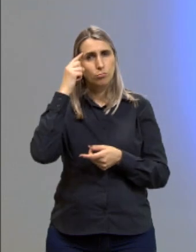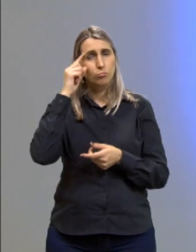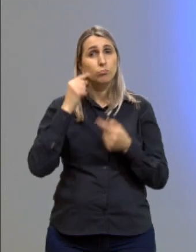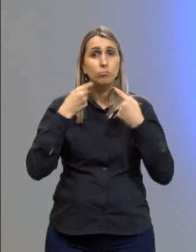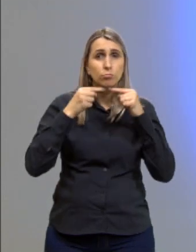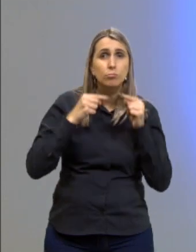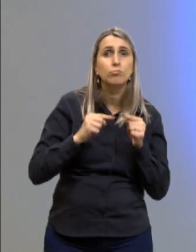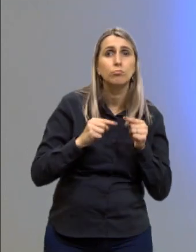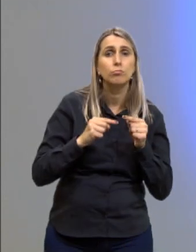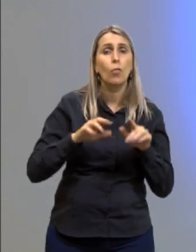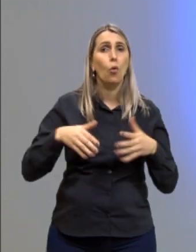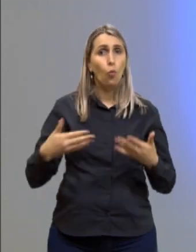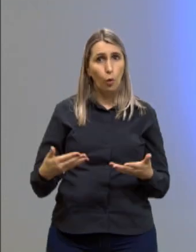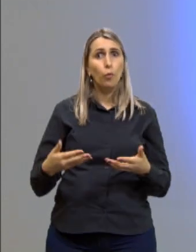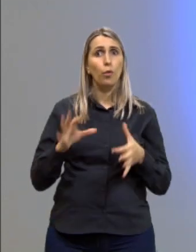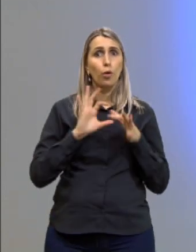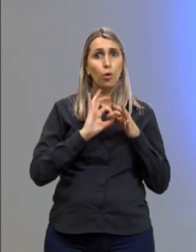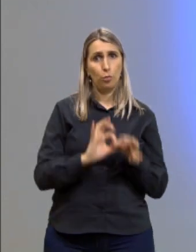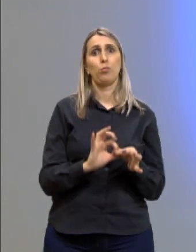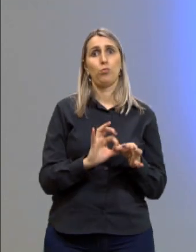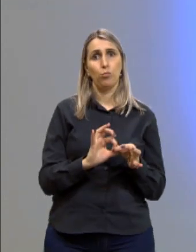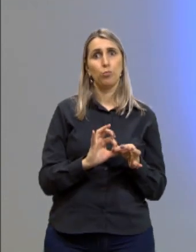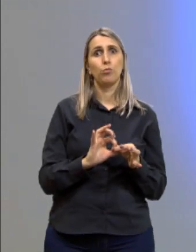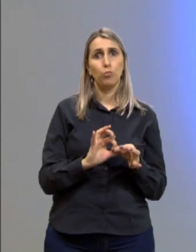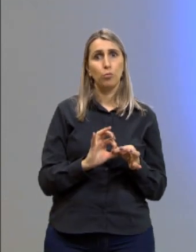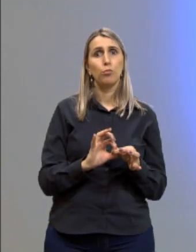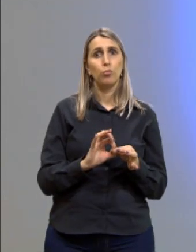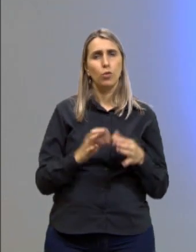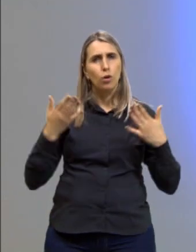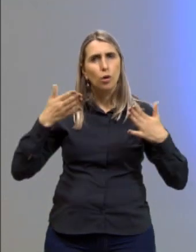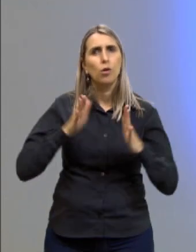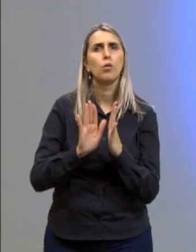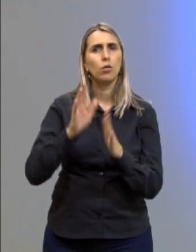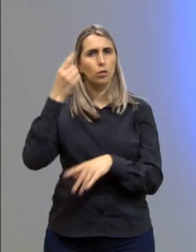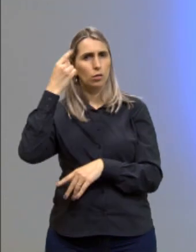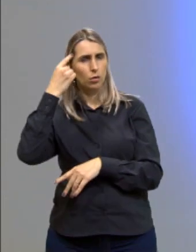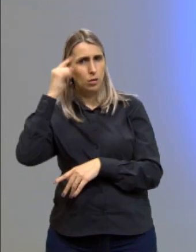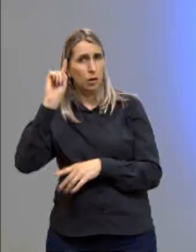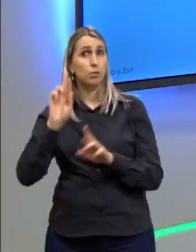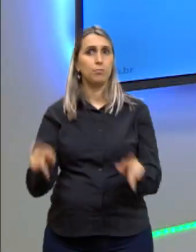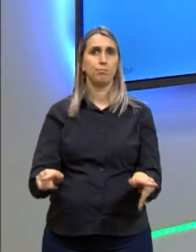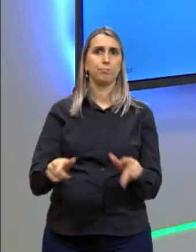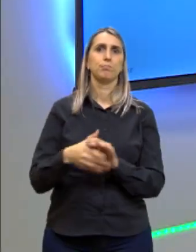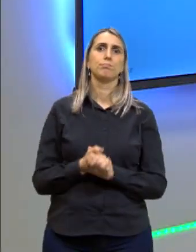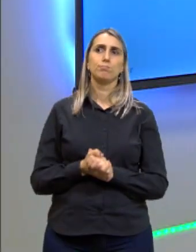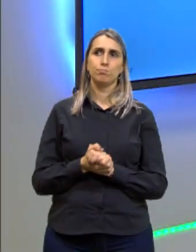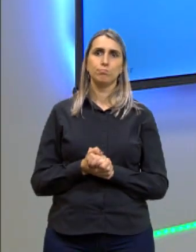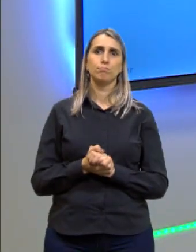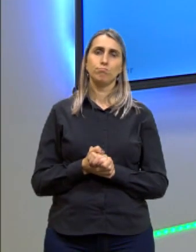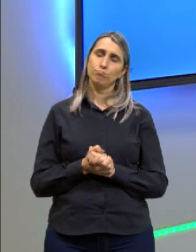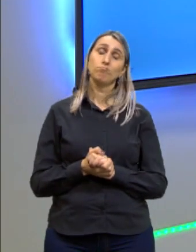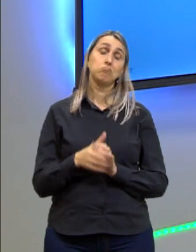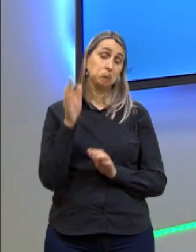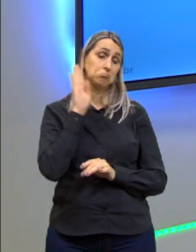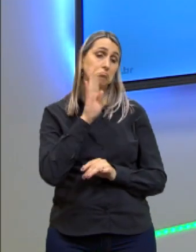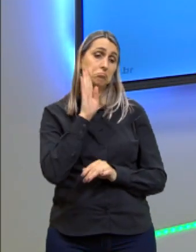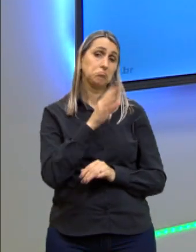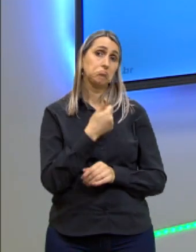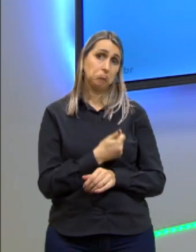crítico, o qual está ligado ao confrontamento de ideias distintas. Está bacana,